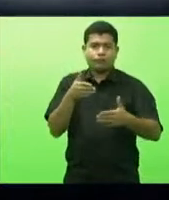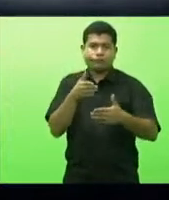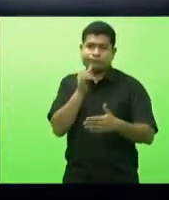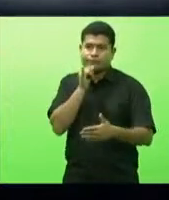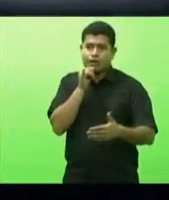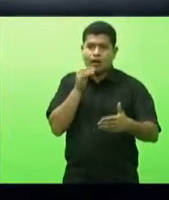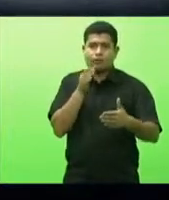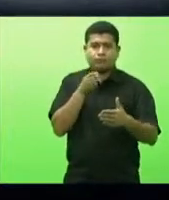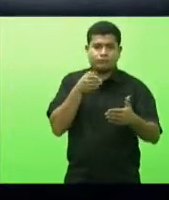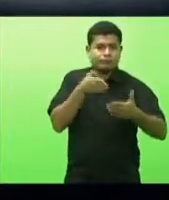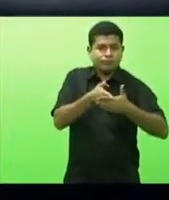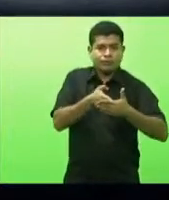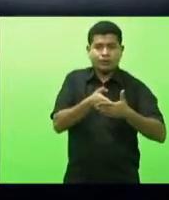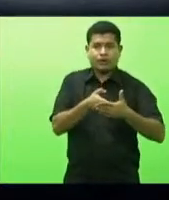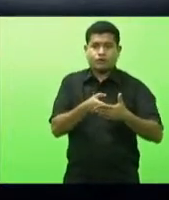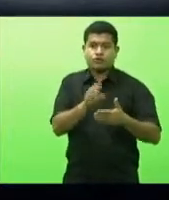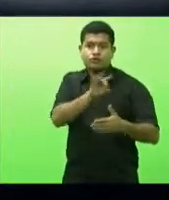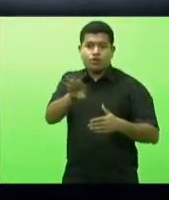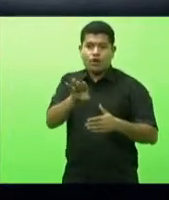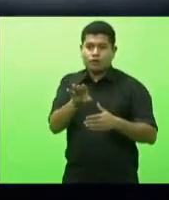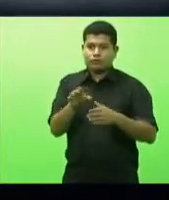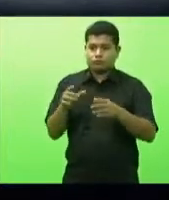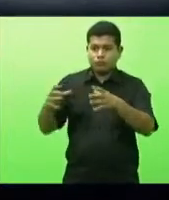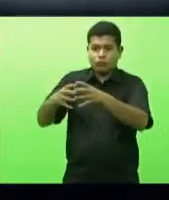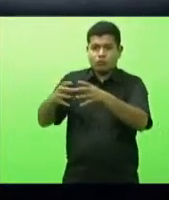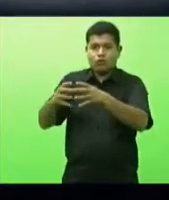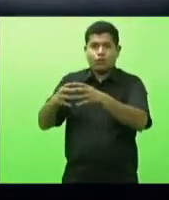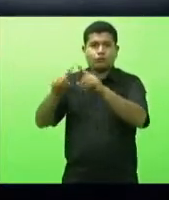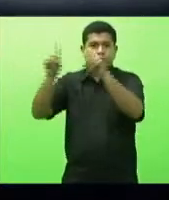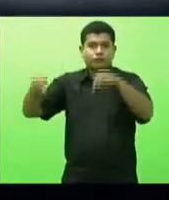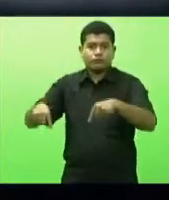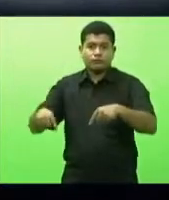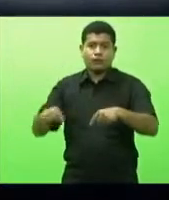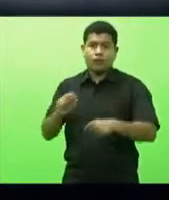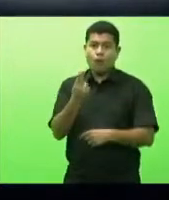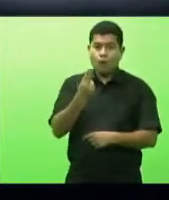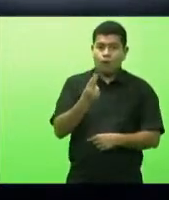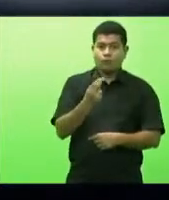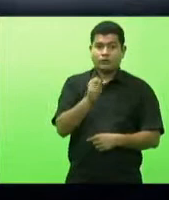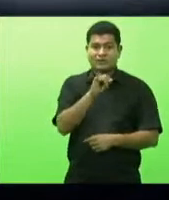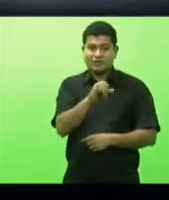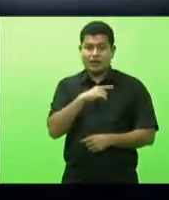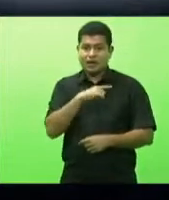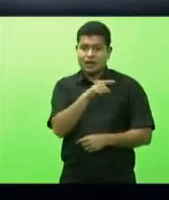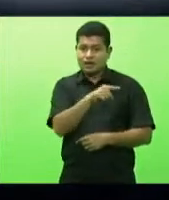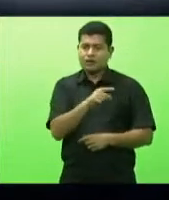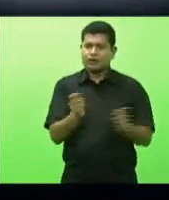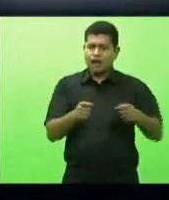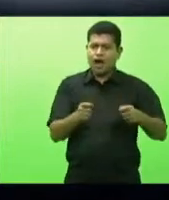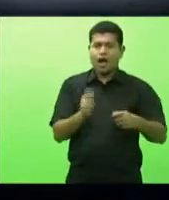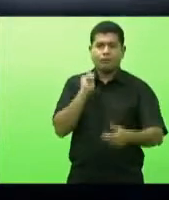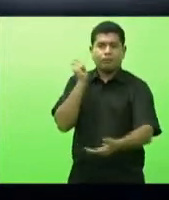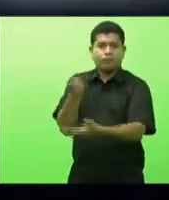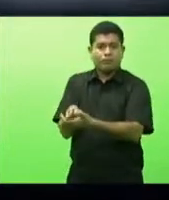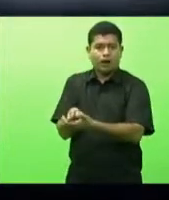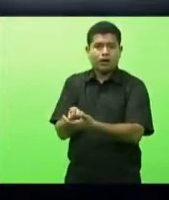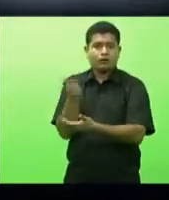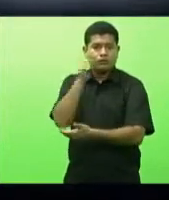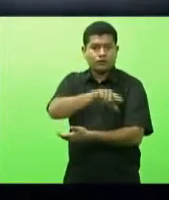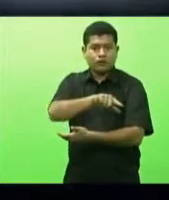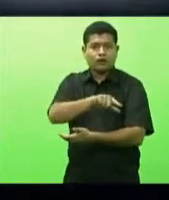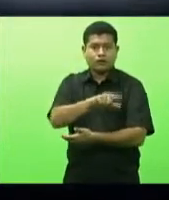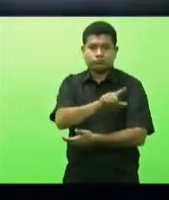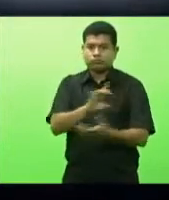aos servidores quem tiver condições de pagar vai ser pago ou não há essa previsão de